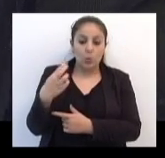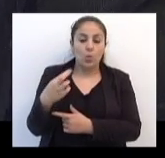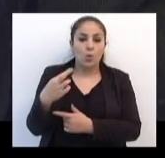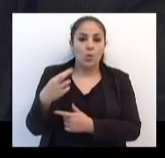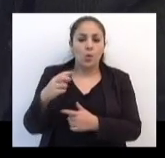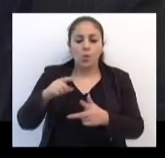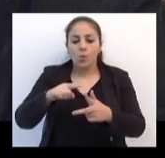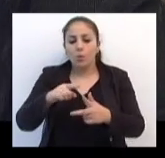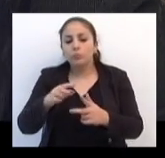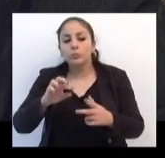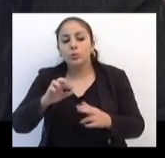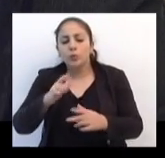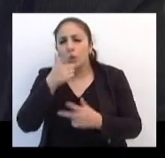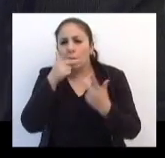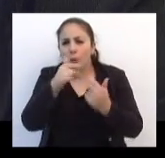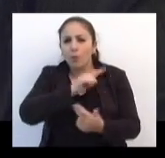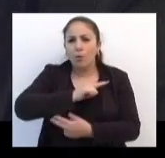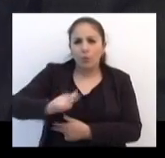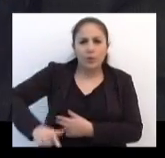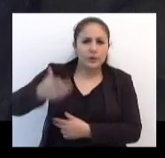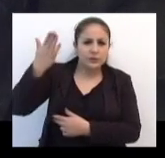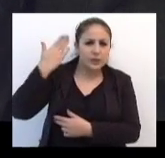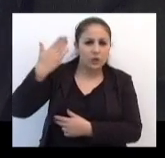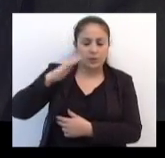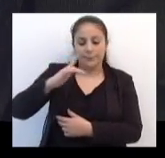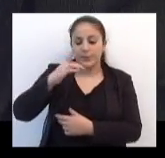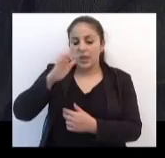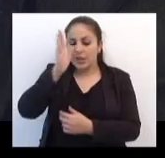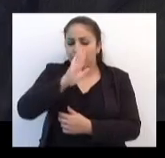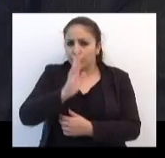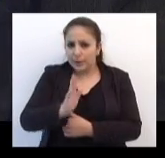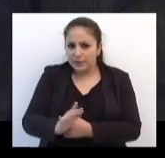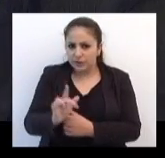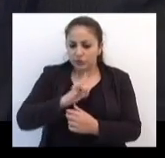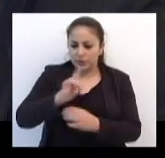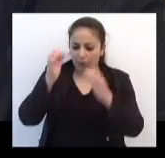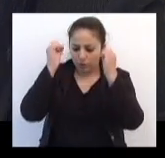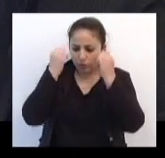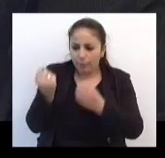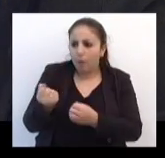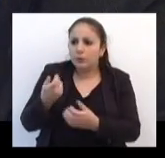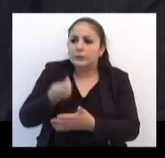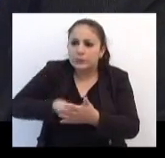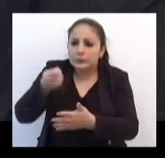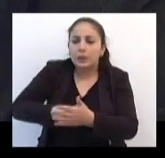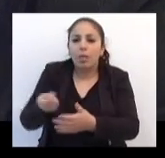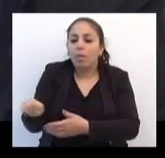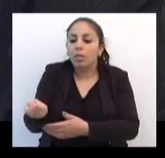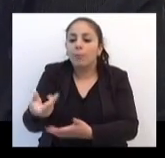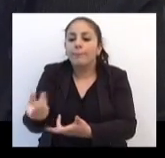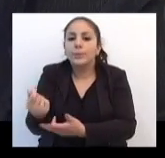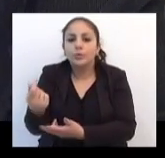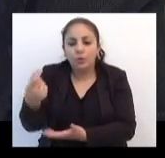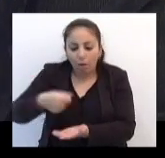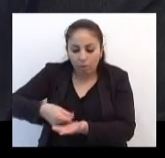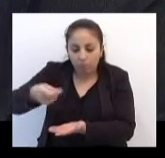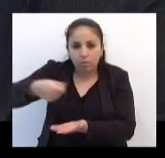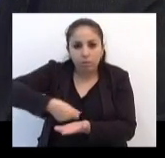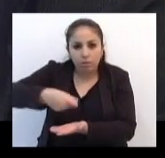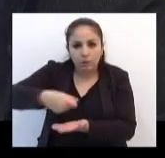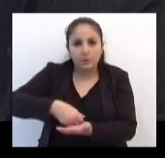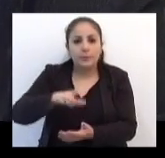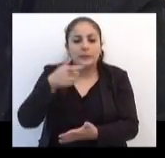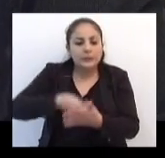anteriores, como governos anteriores, em que o Brasil tinha que andar com o chapéu na mão atrás do FMI para poder tocar os